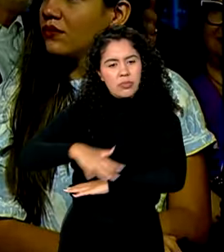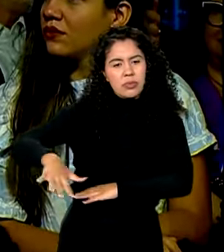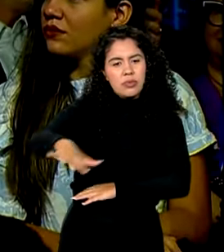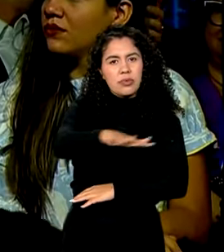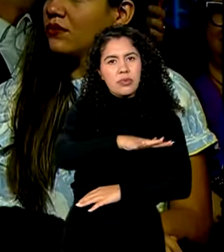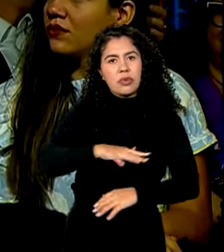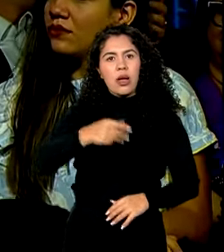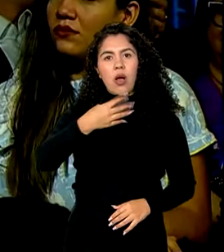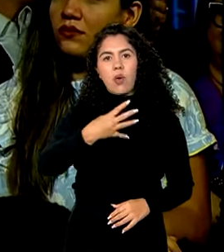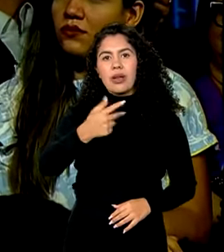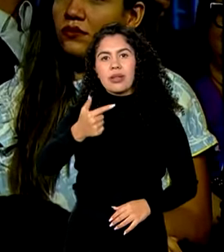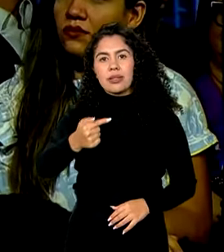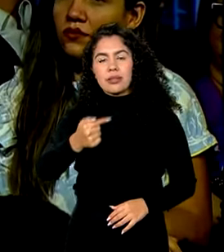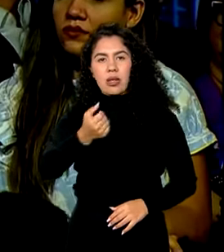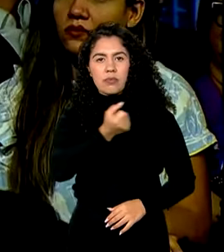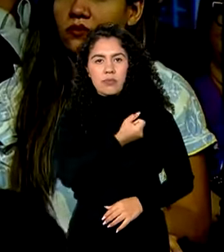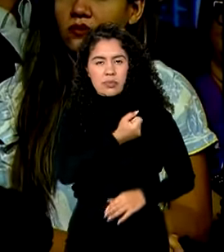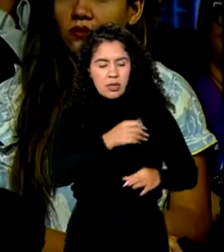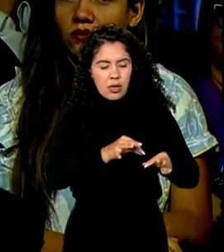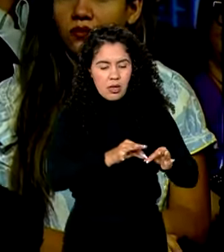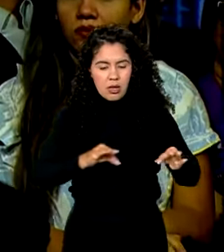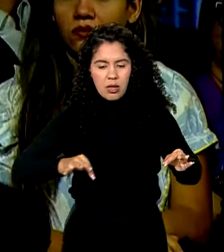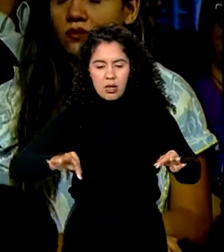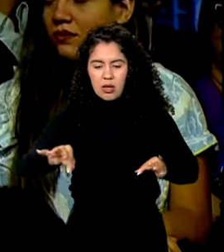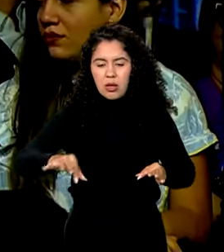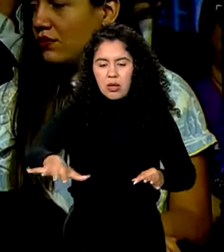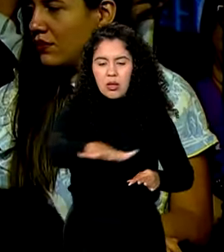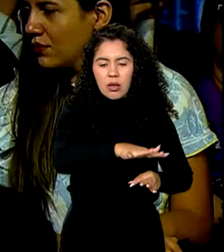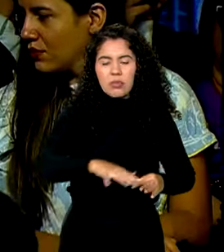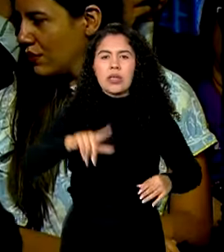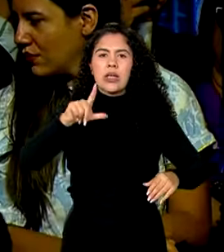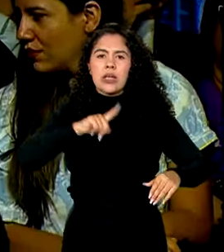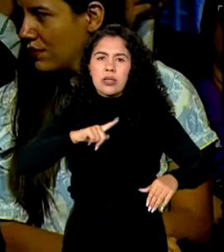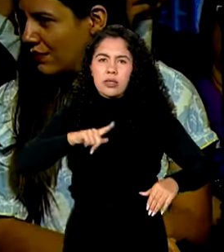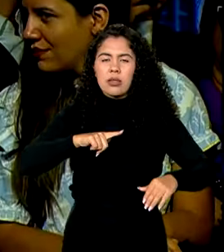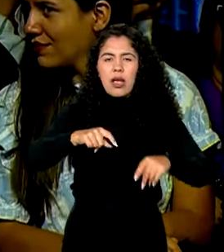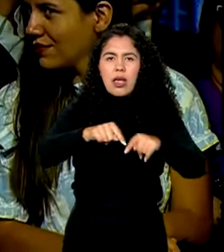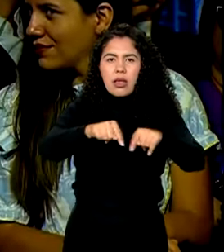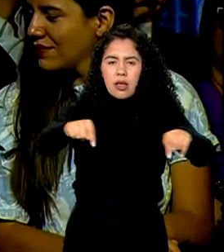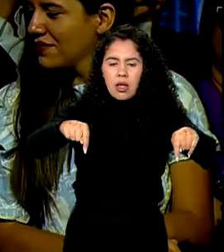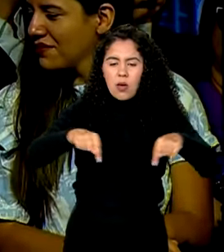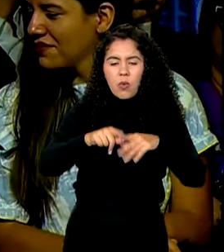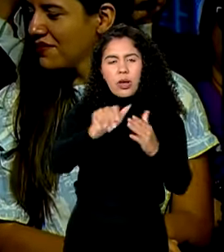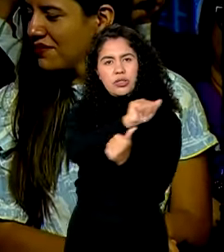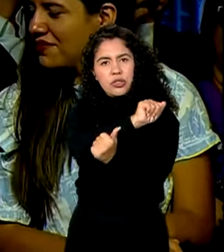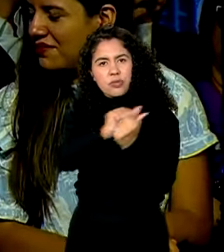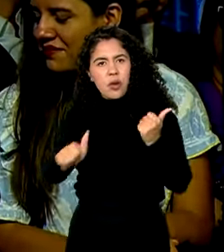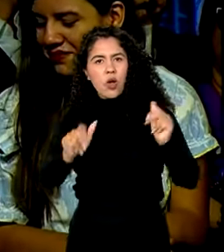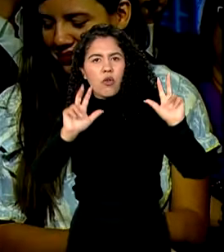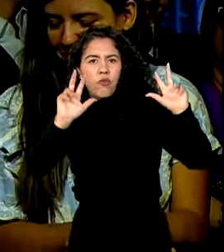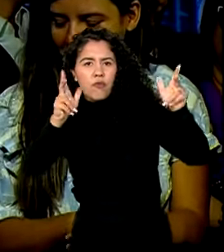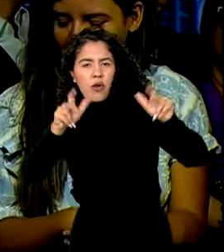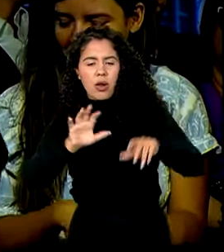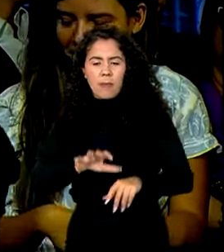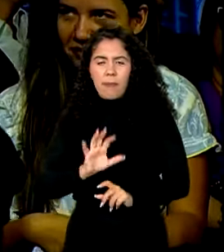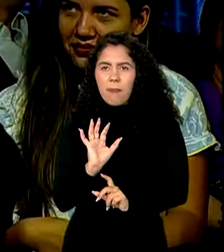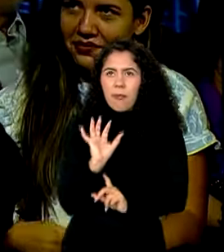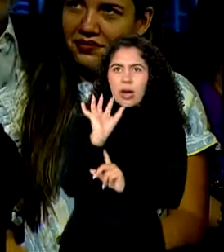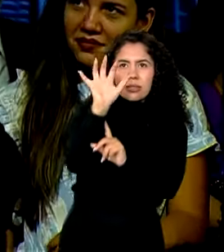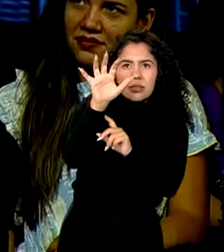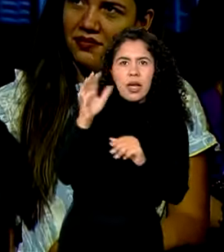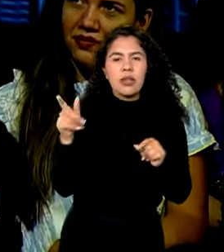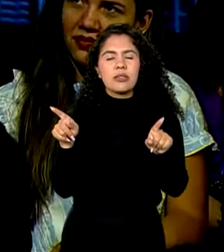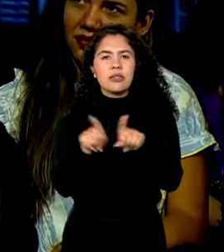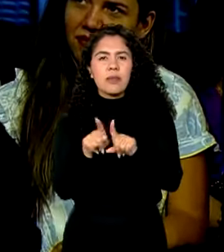metros quadrados, tem quadra de futebol, tem quadra de basquete, tem quadra de vôlei, tem academia ao ar